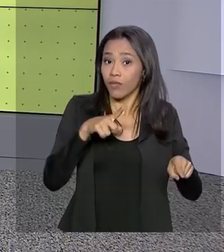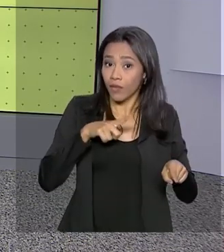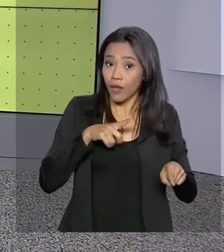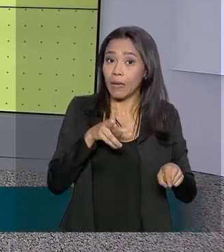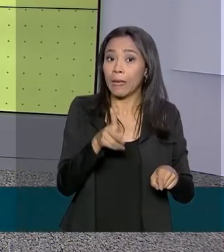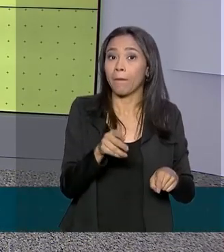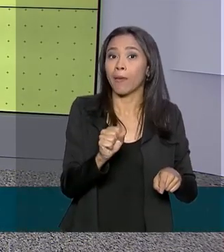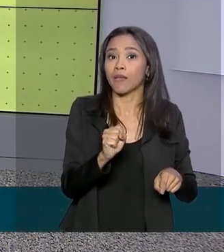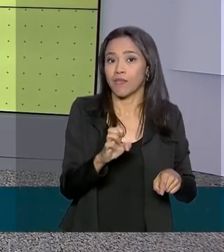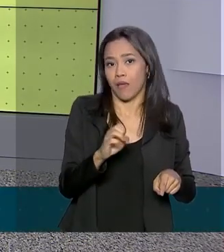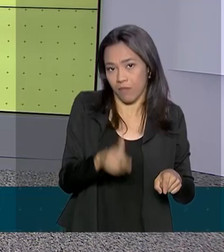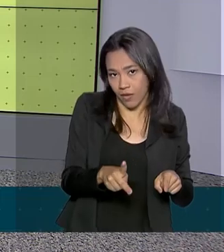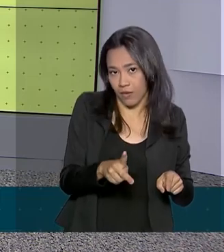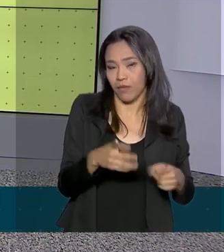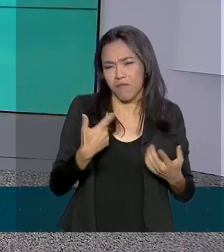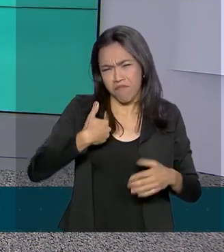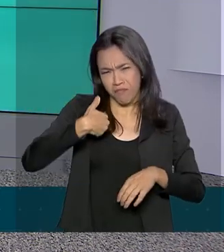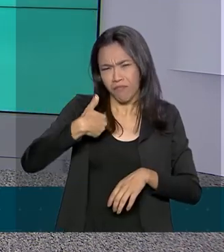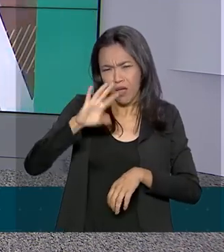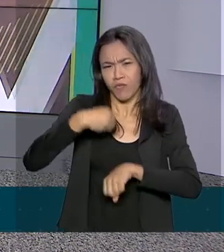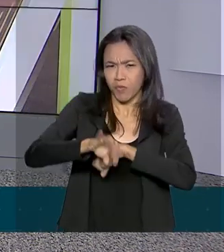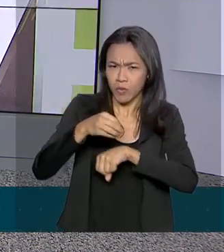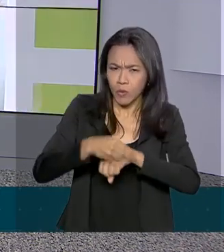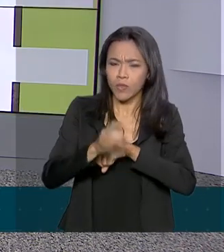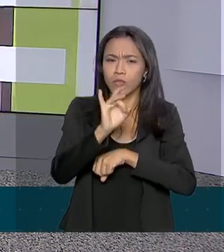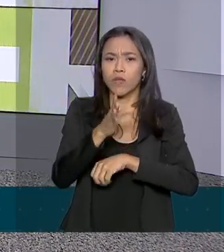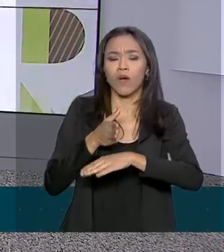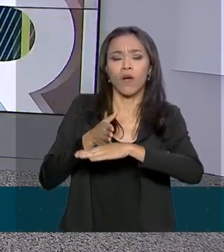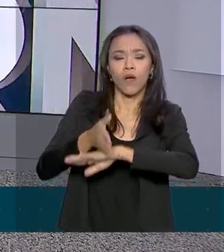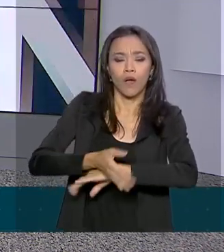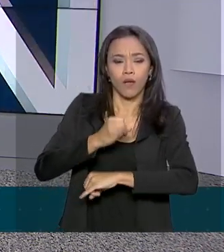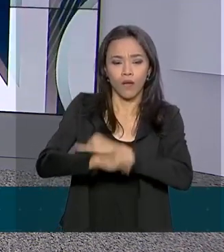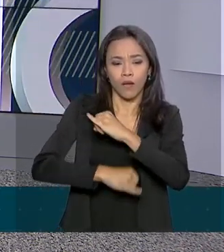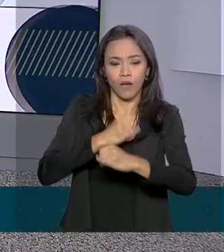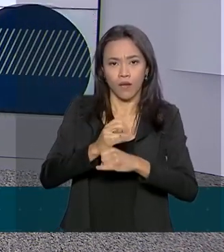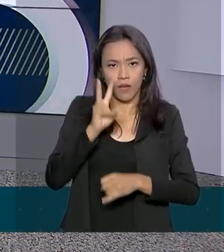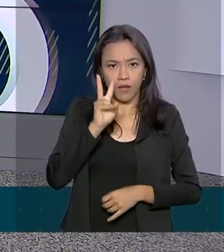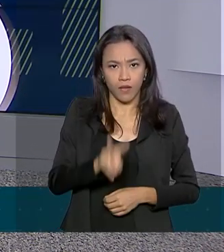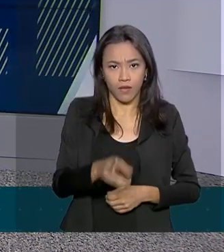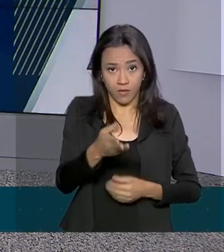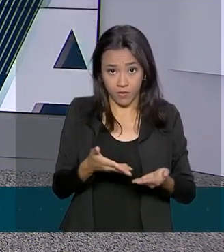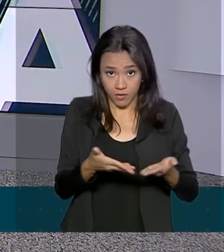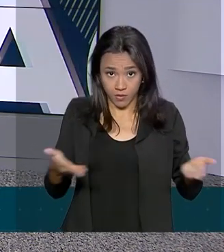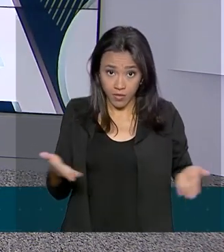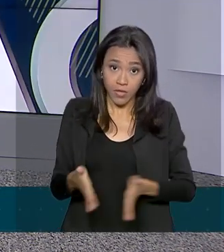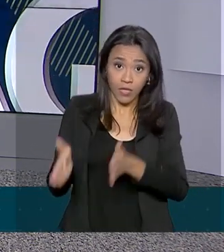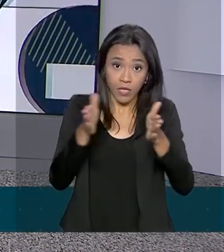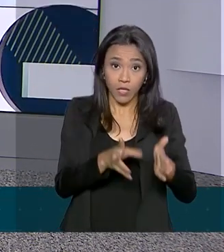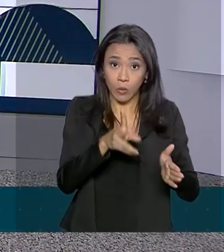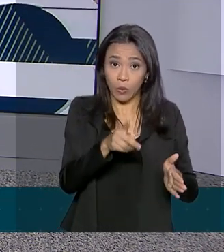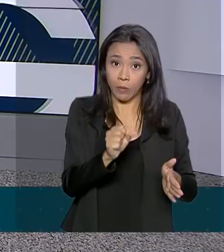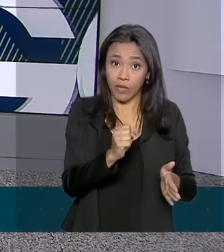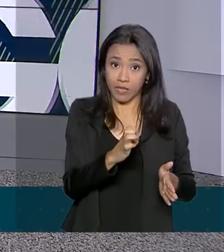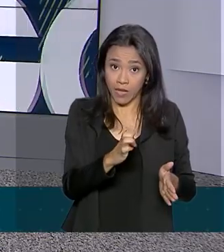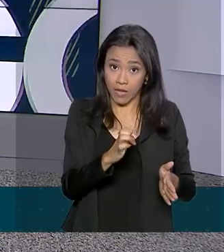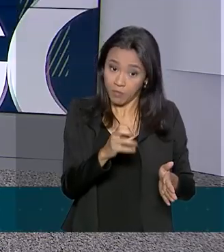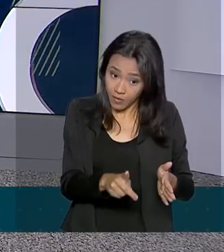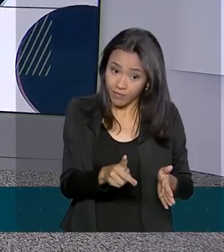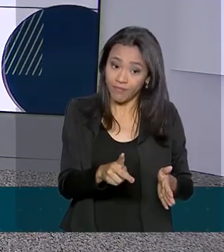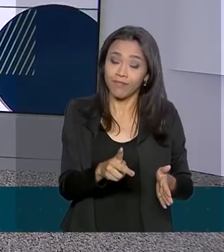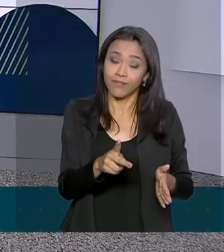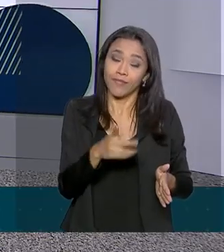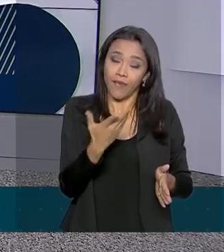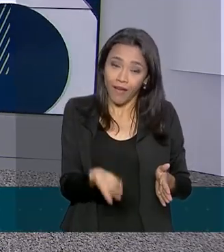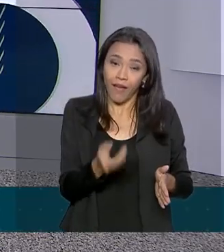PASEP. Para mais informações sobre o PIS, é só acessar o site da Caixa. E para quem tem cota no PASEP,